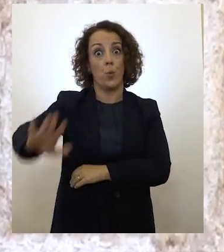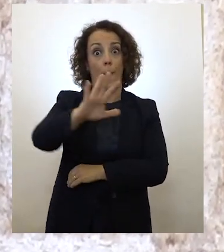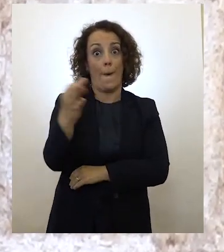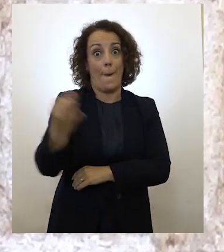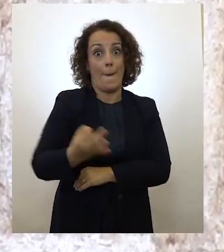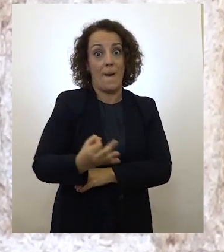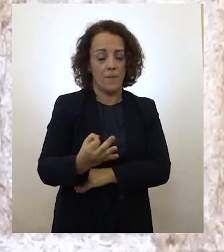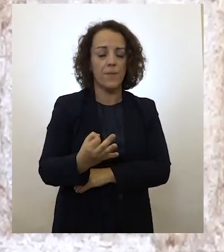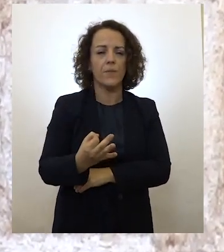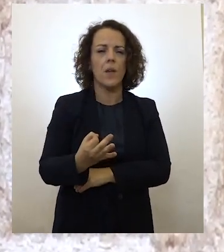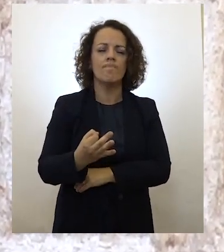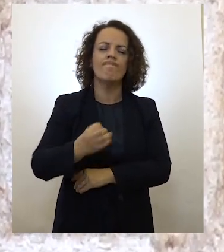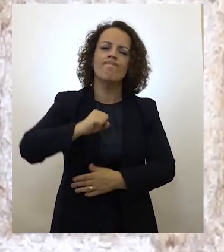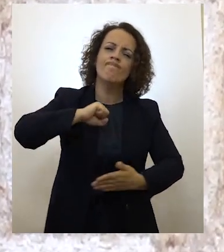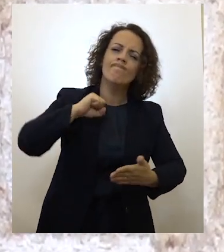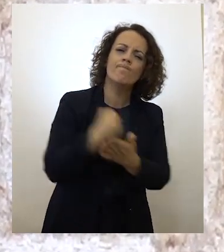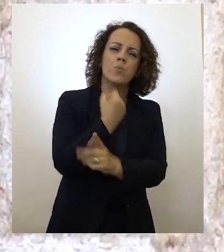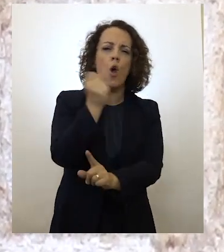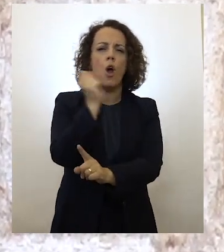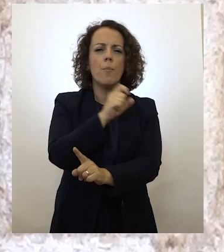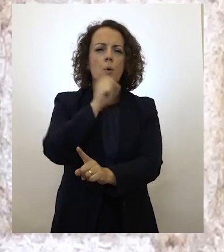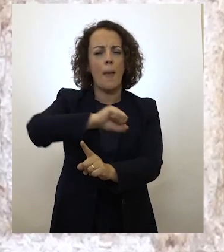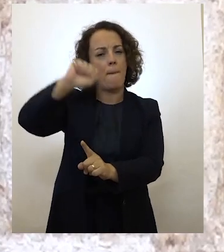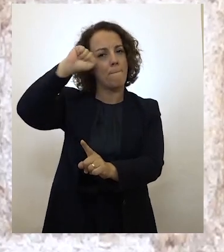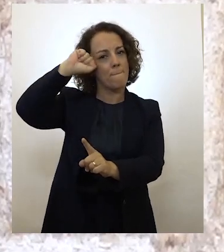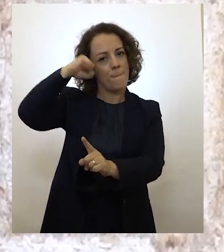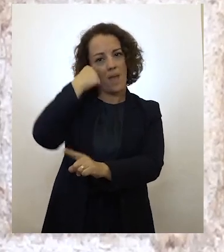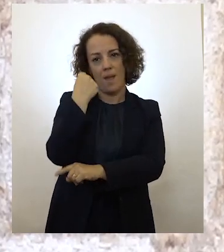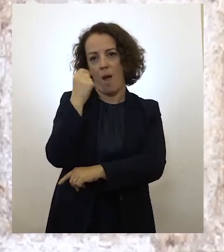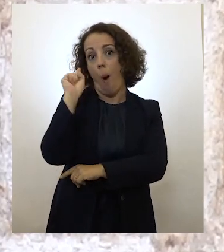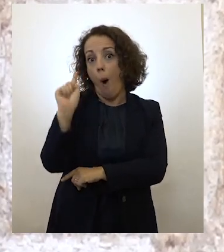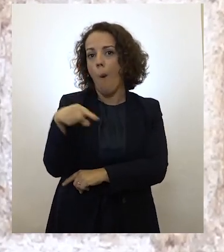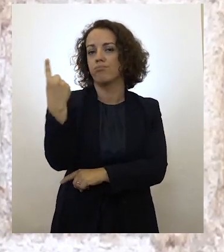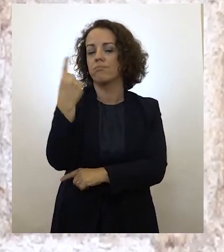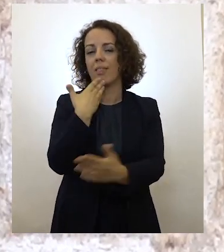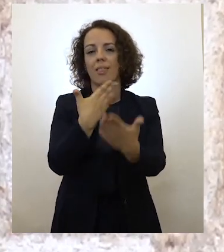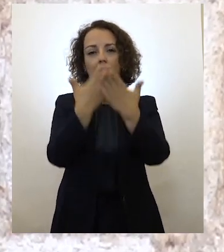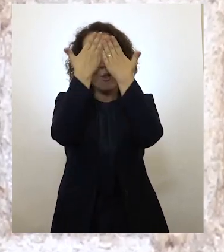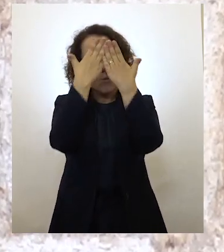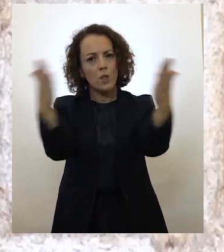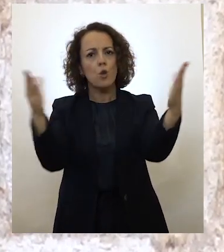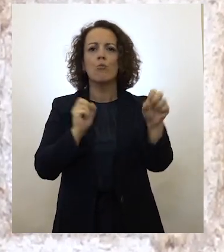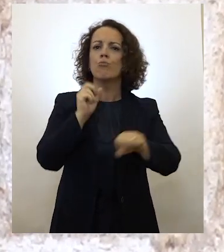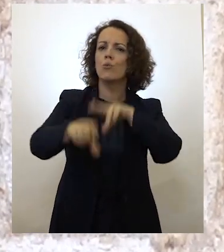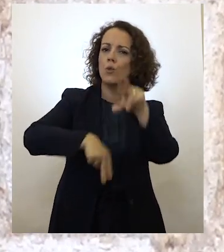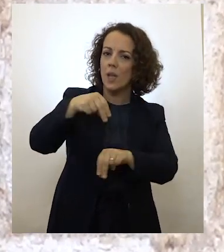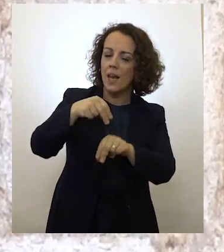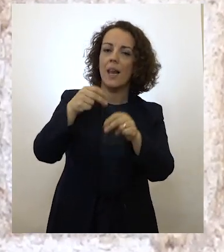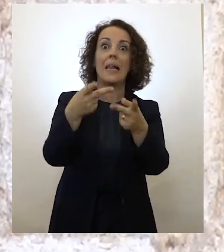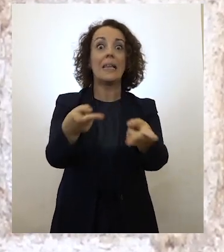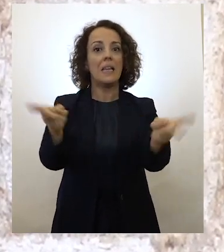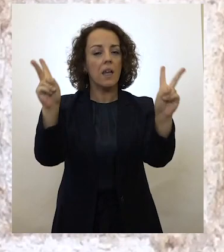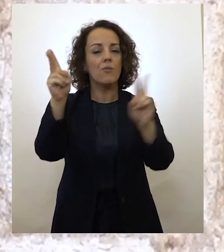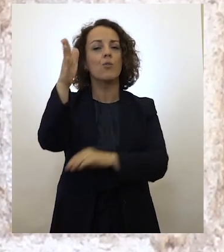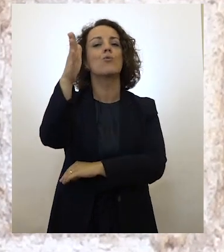desperdiçámos uma oportunidade única para fazermos uma democracia moderna, livre,